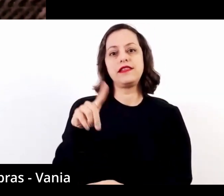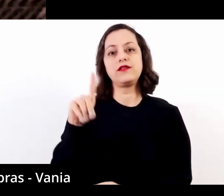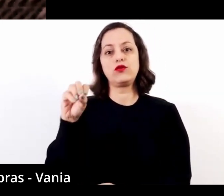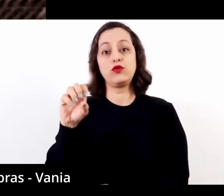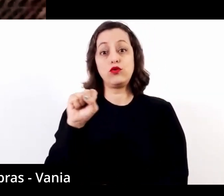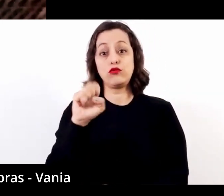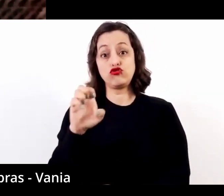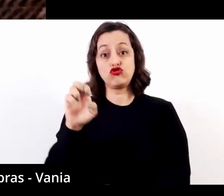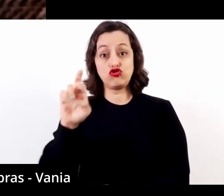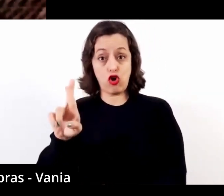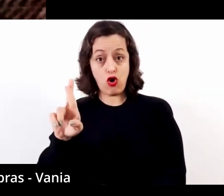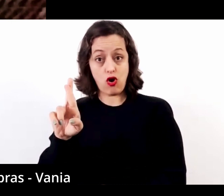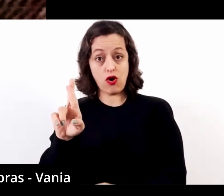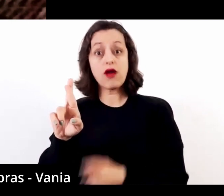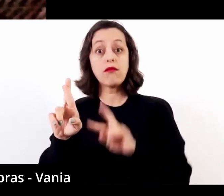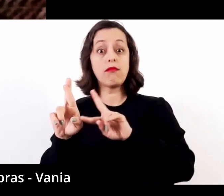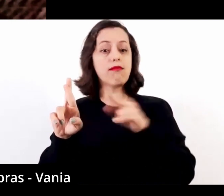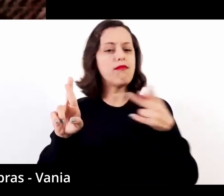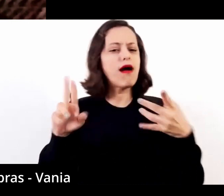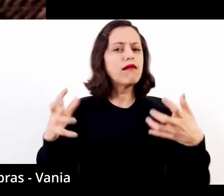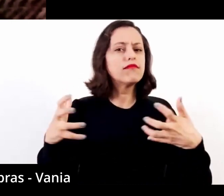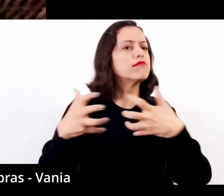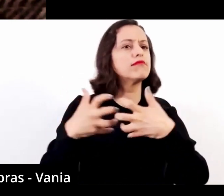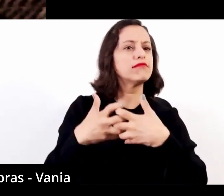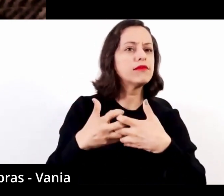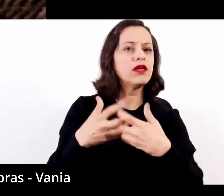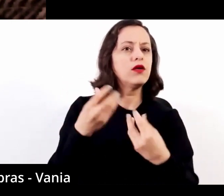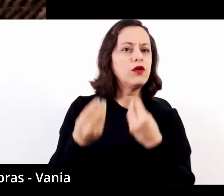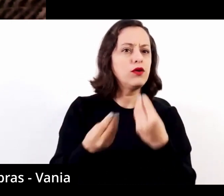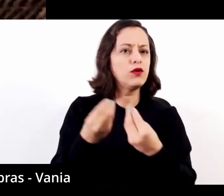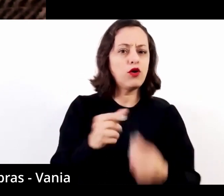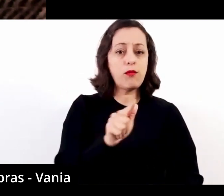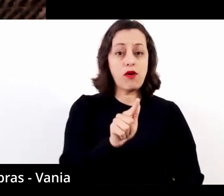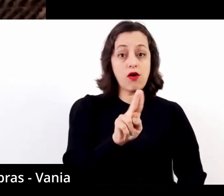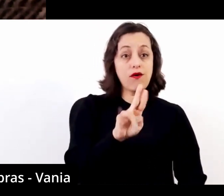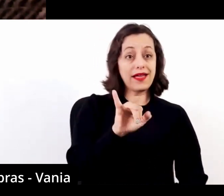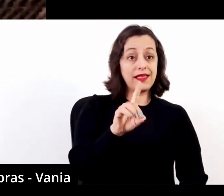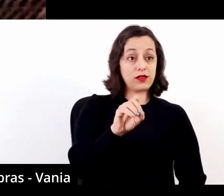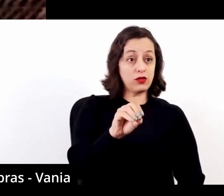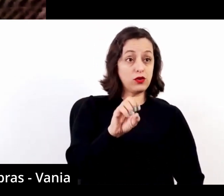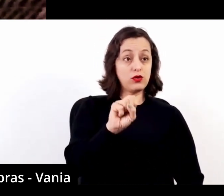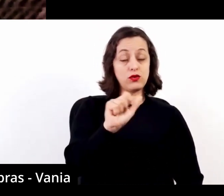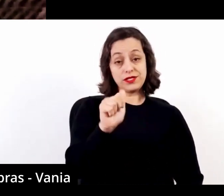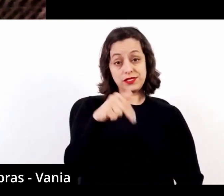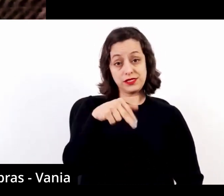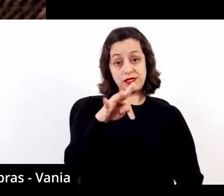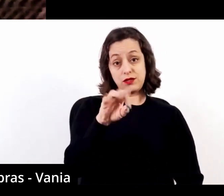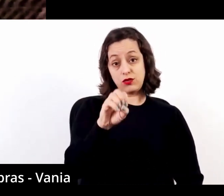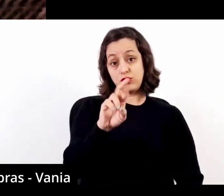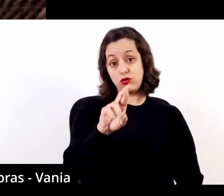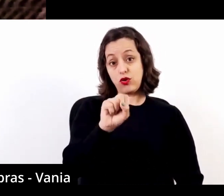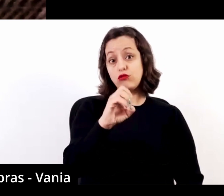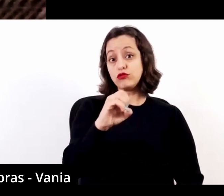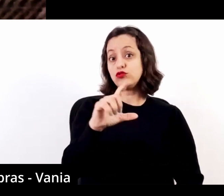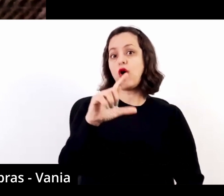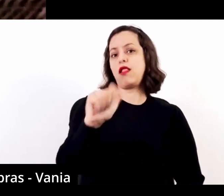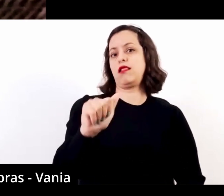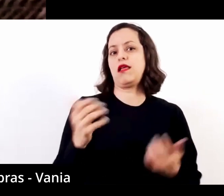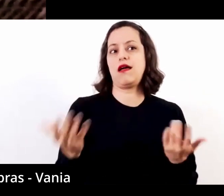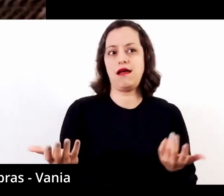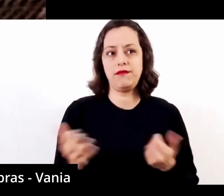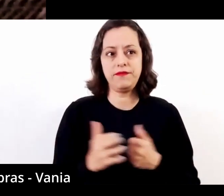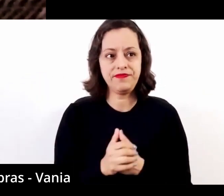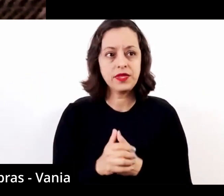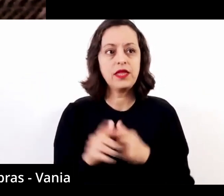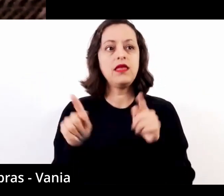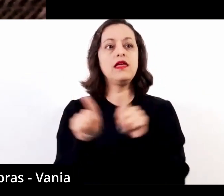do Guido Santórsola no programa. A Fantasia e Variações Brilhantes Opus 30 do Sor é uma obra canônica, já